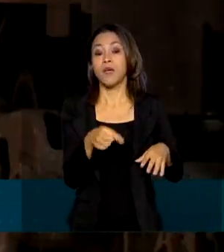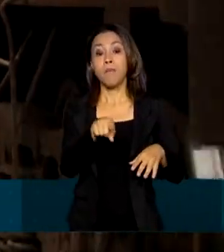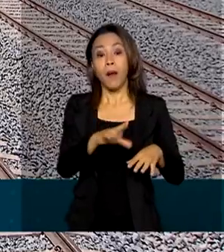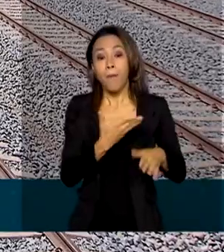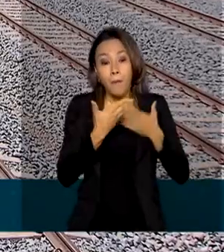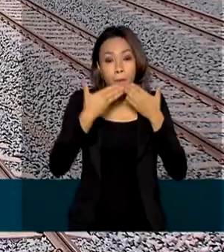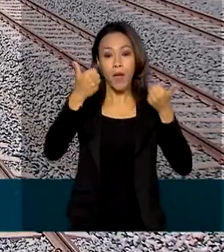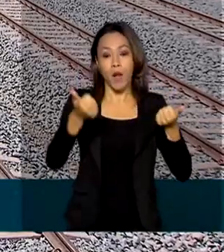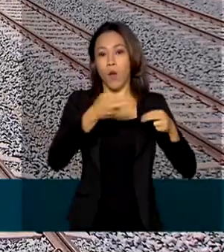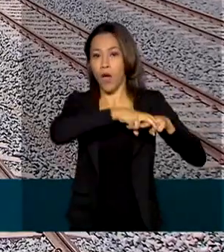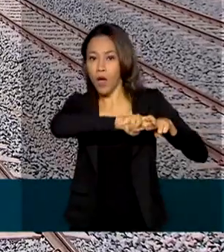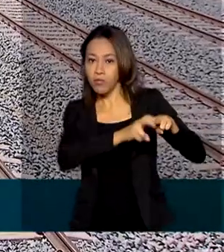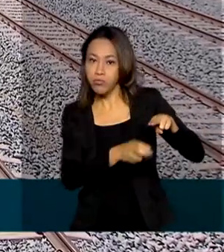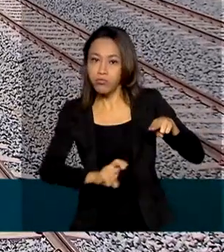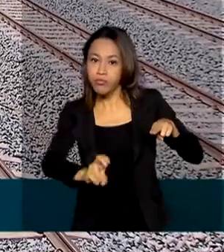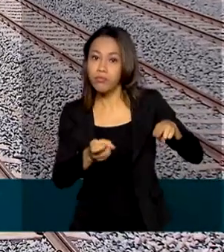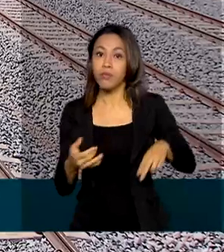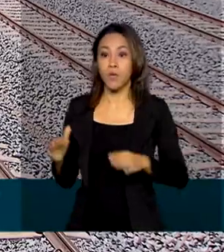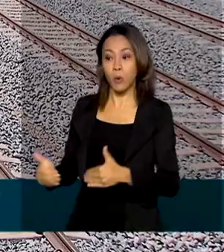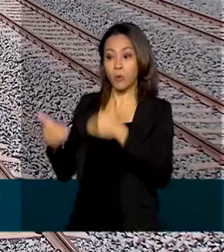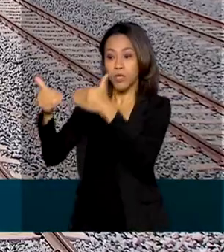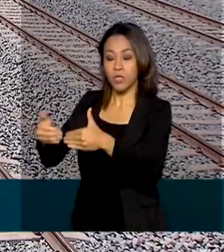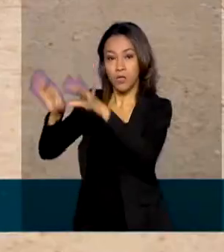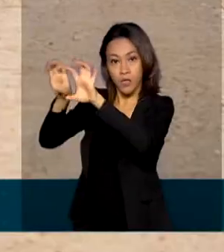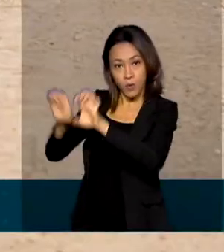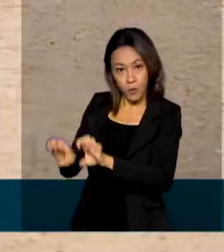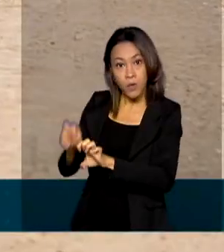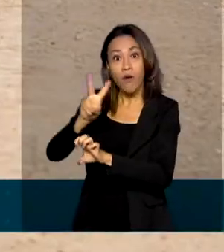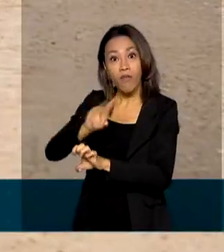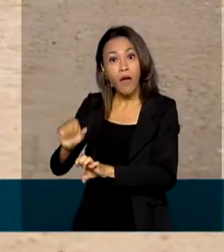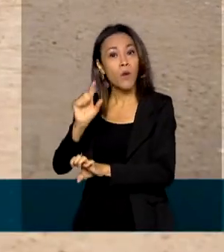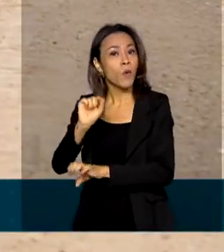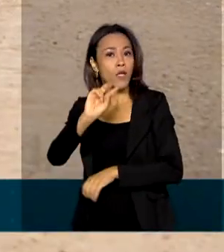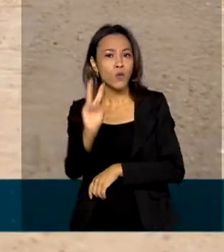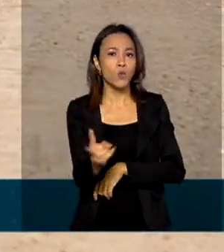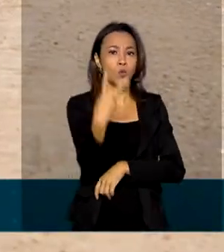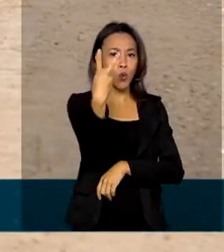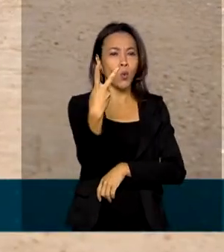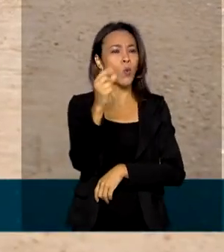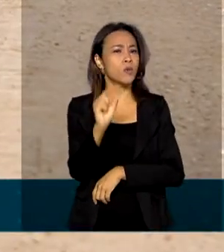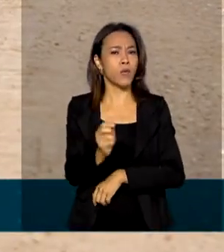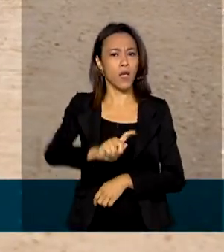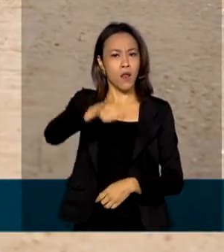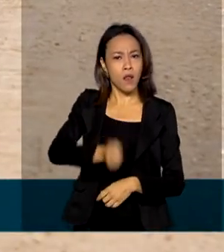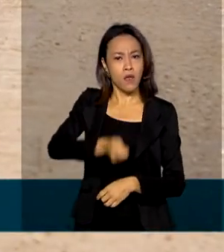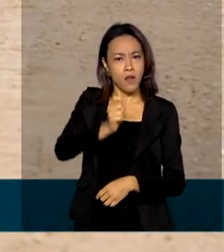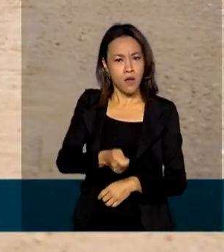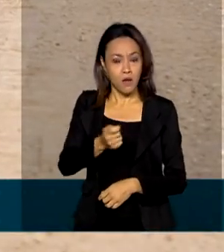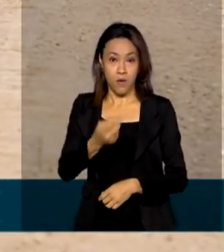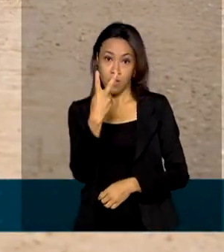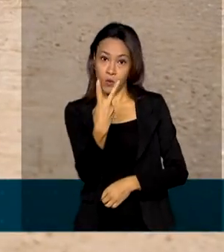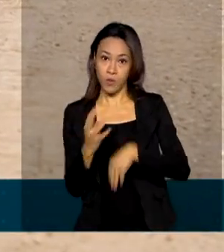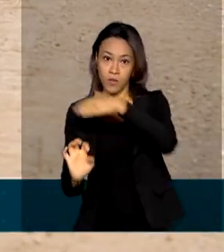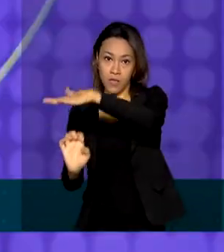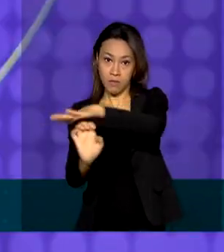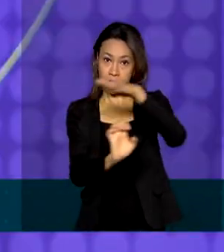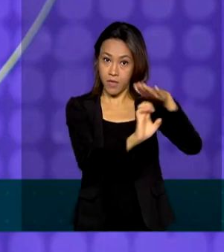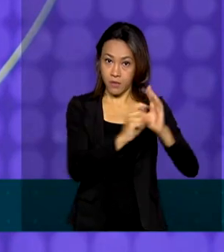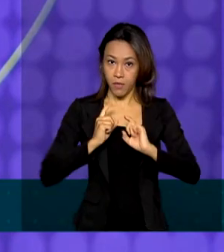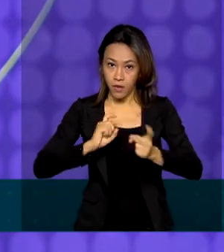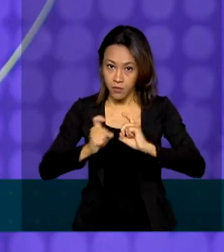ferroviário, o Ministério da Infraestrutura vai conceder duas ferrovias à iniciativa privada em 2021.